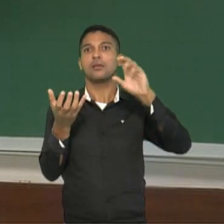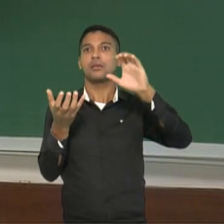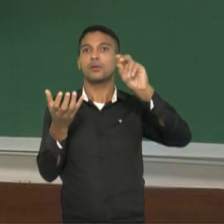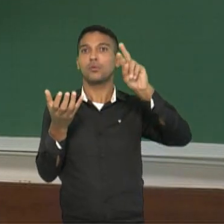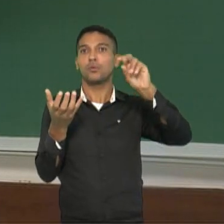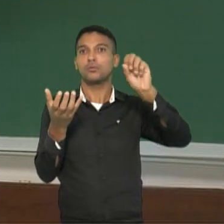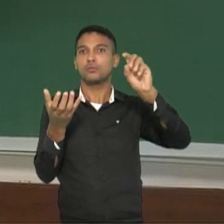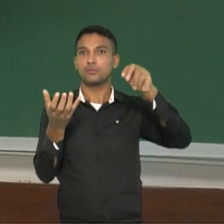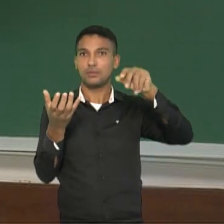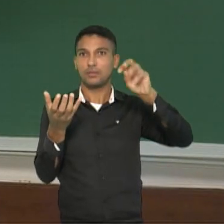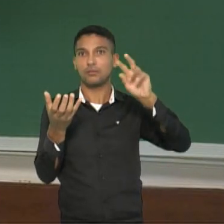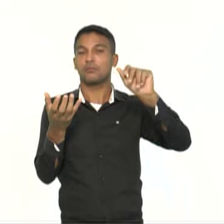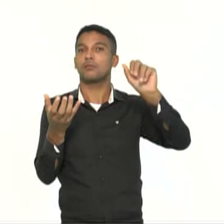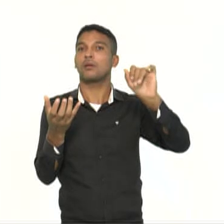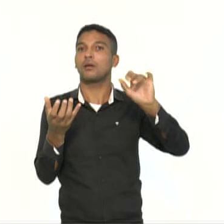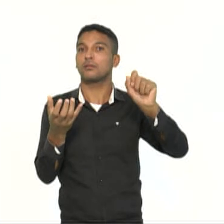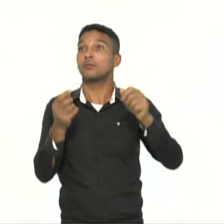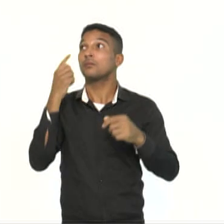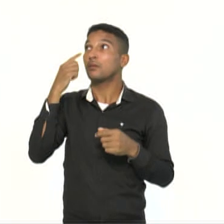é guerra fiscal.